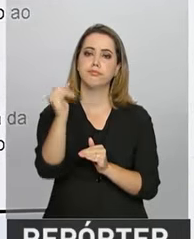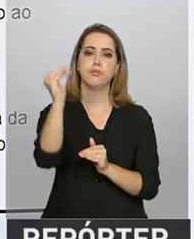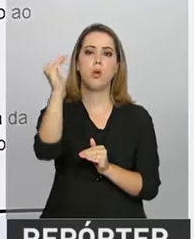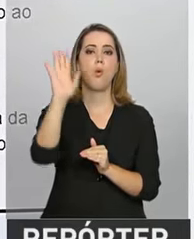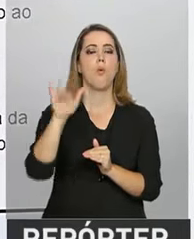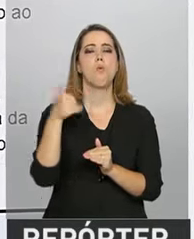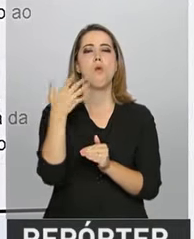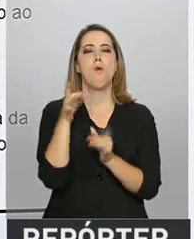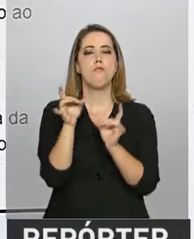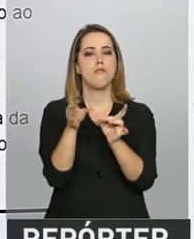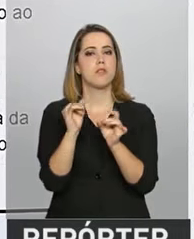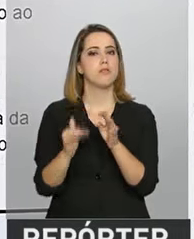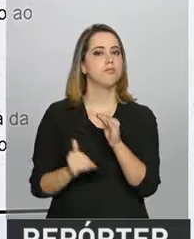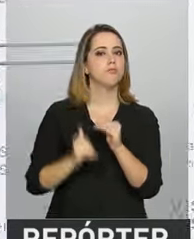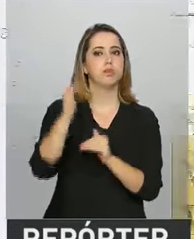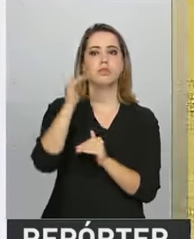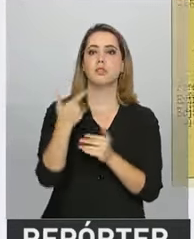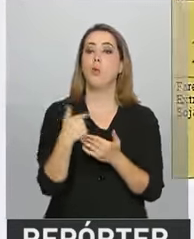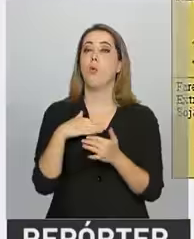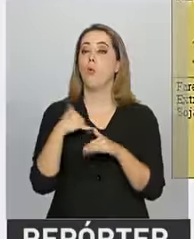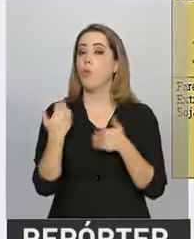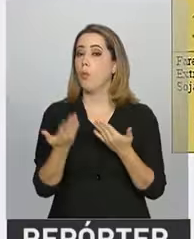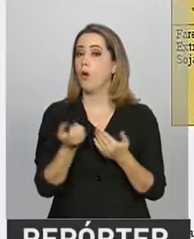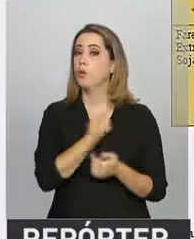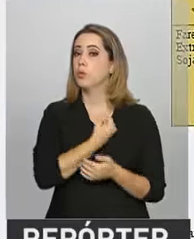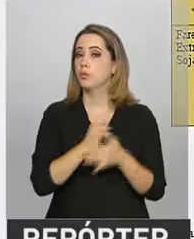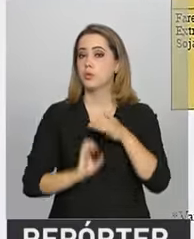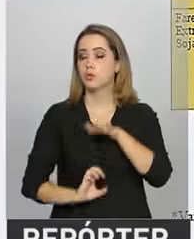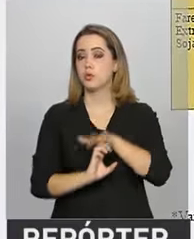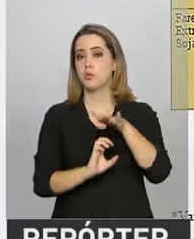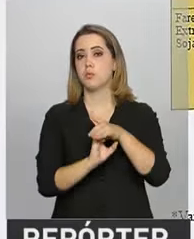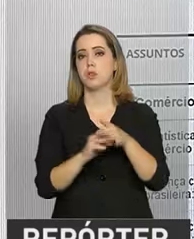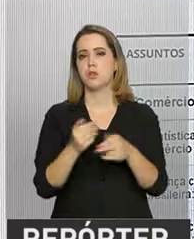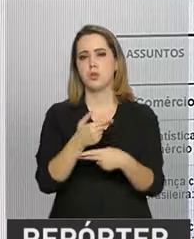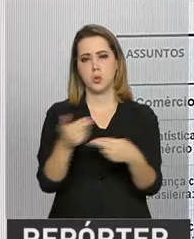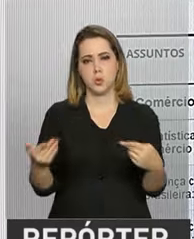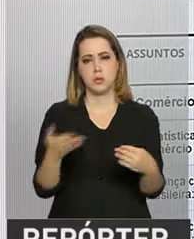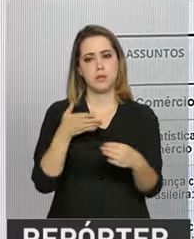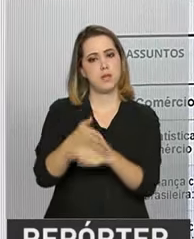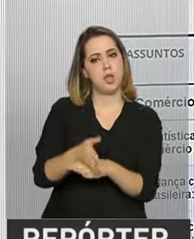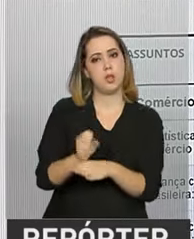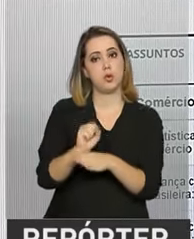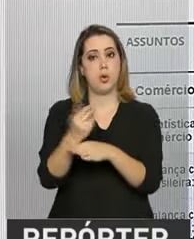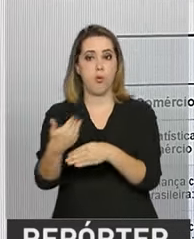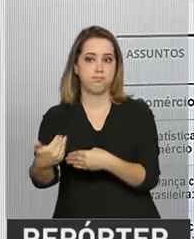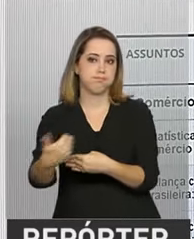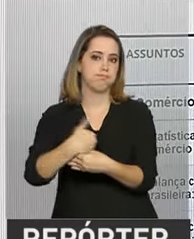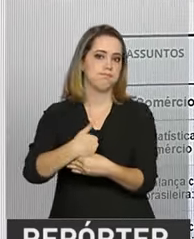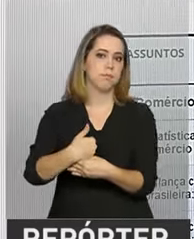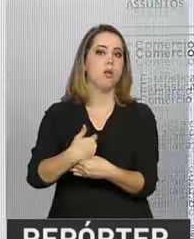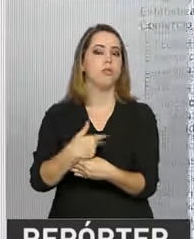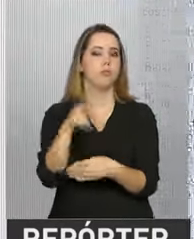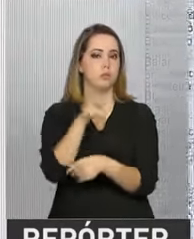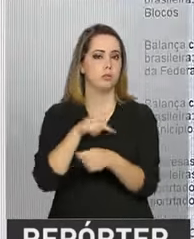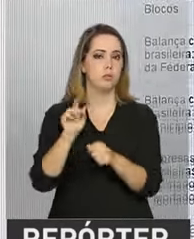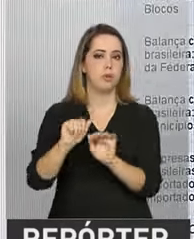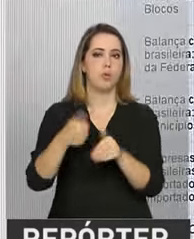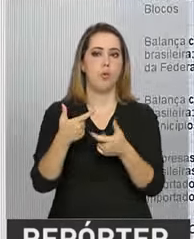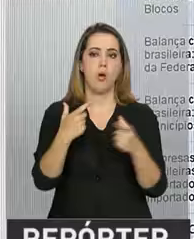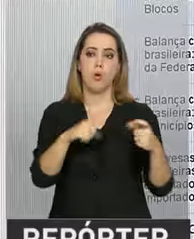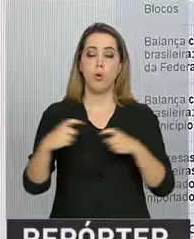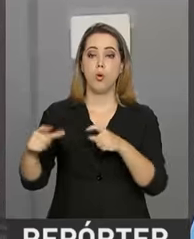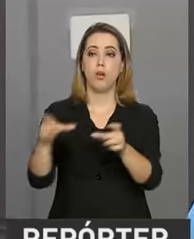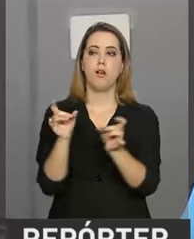municípios, número de empresas, produtos que mais entram e saem do país e o destino e a origem das